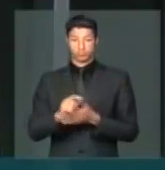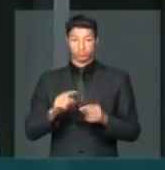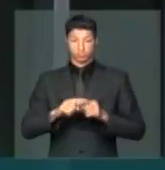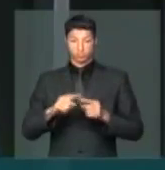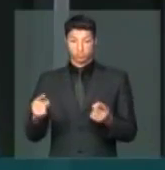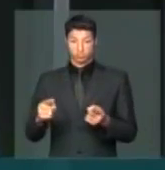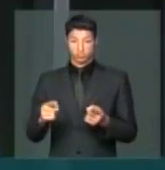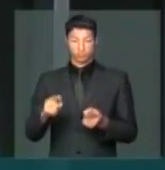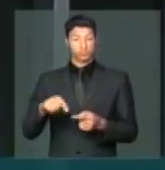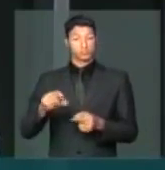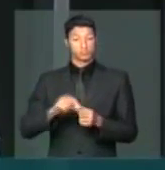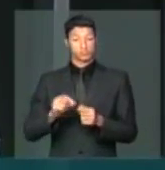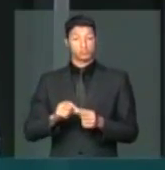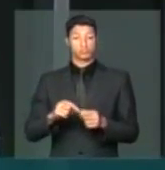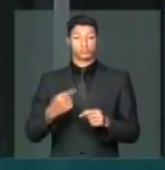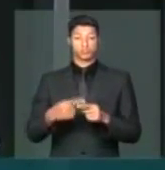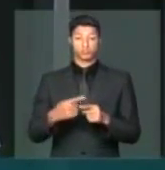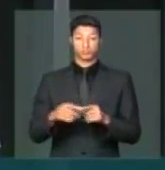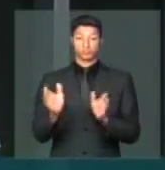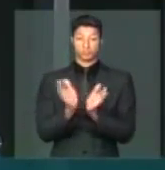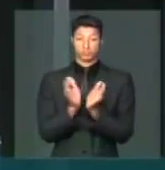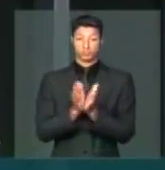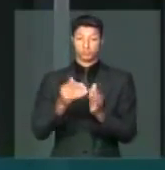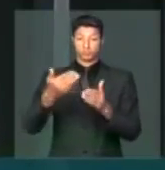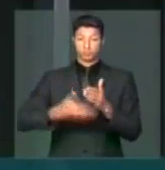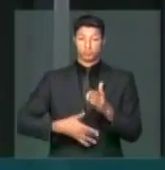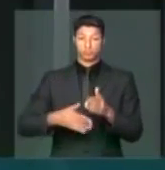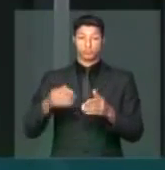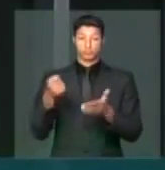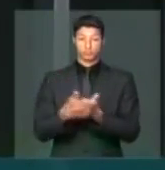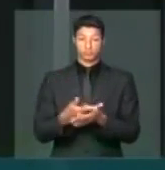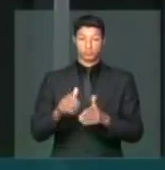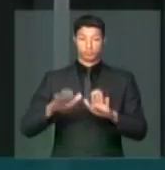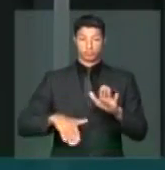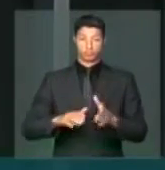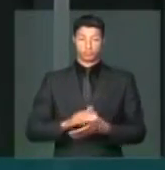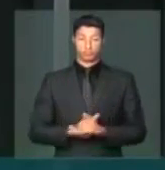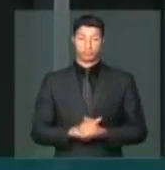mas eles fazem isso porque os partidos grandes os compram, muitas vezes. são de E